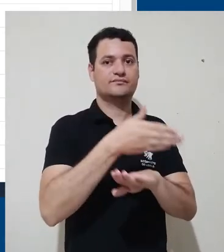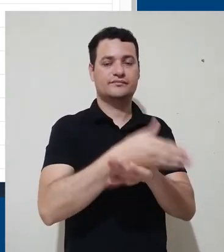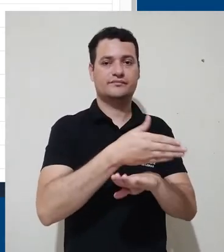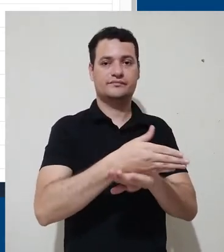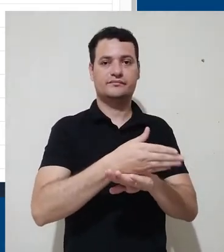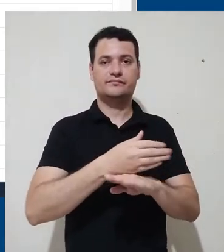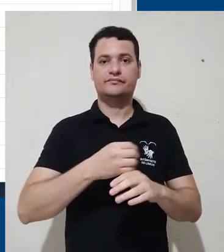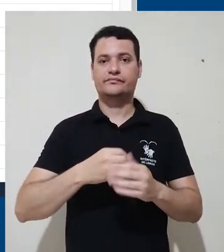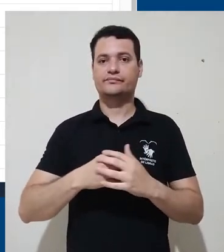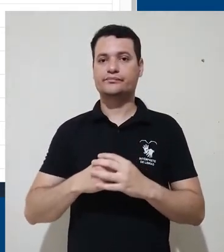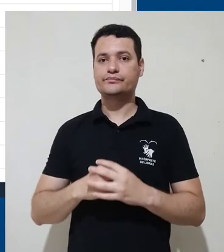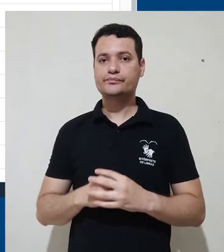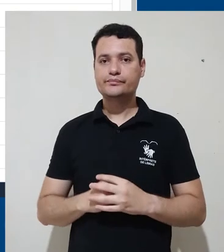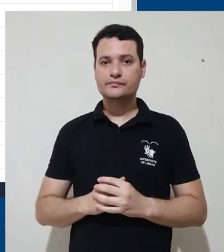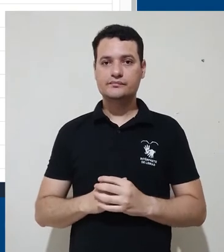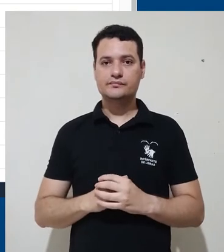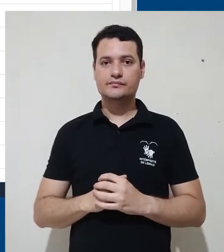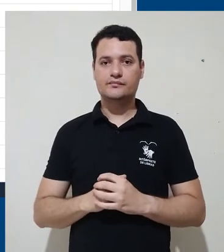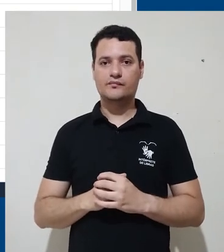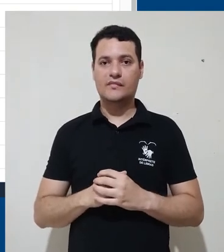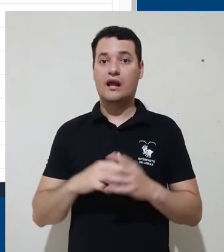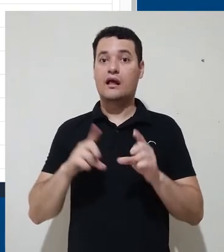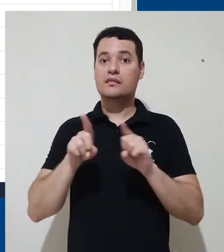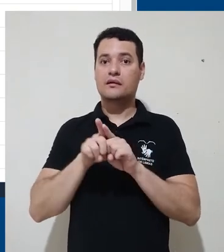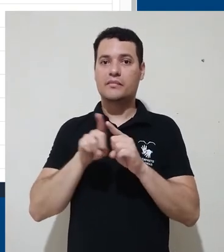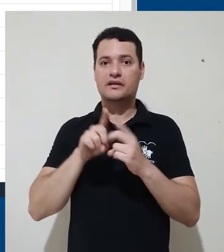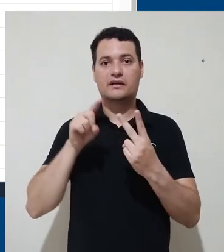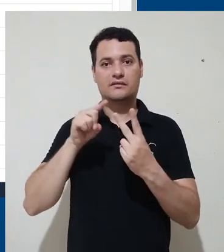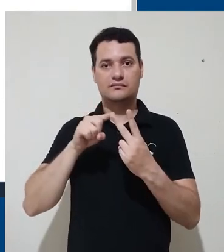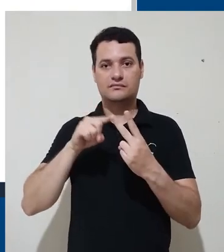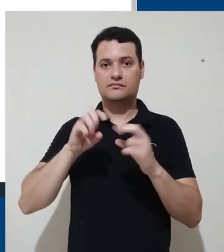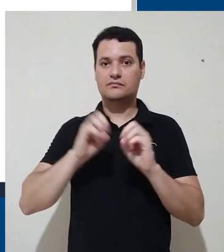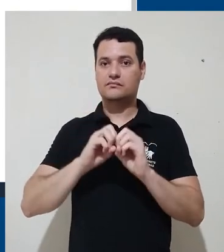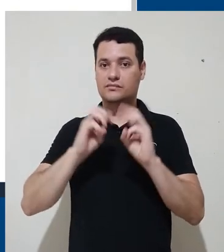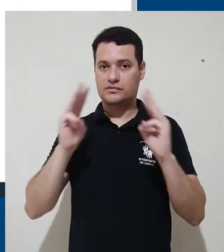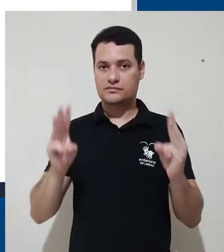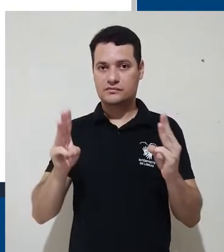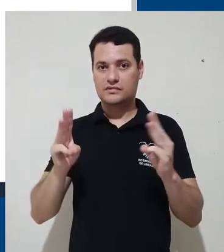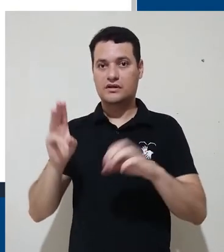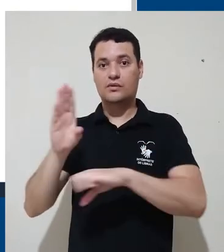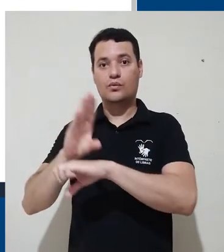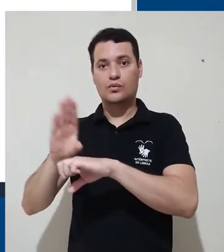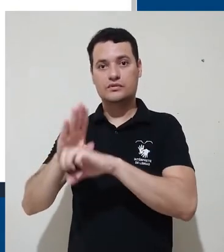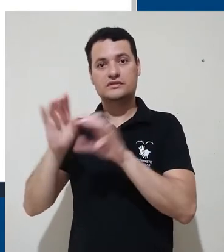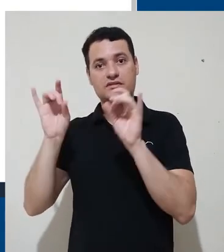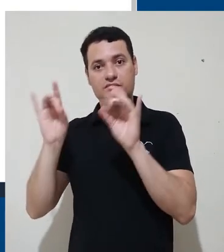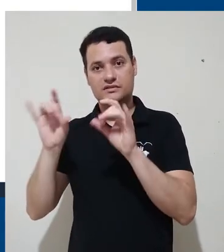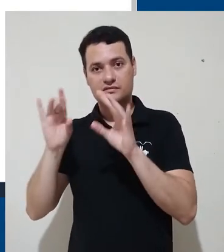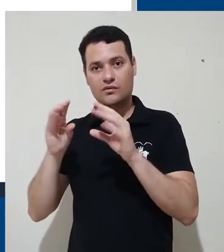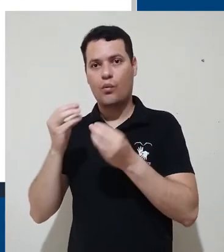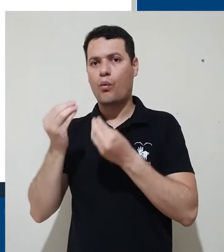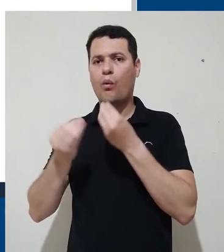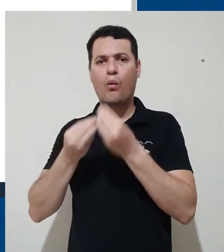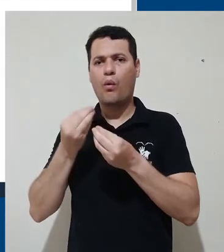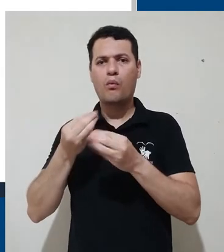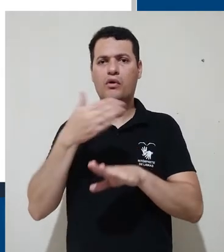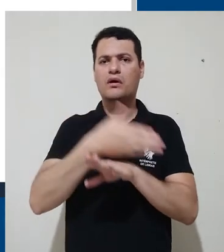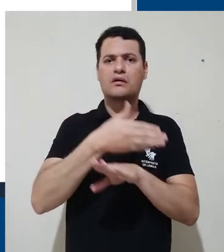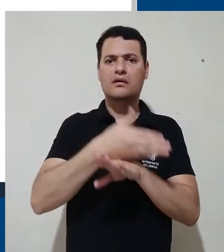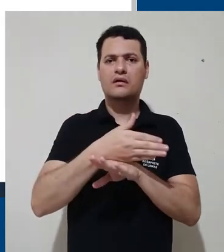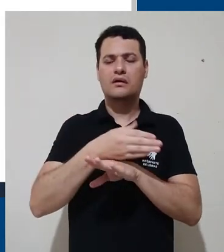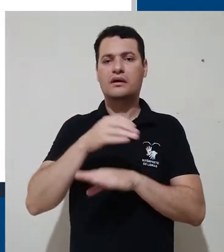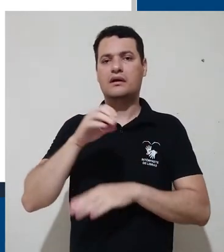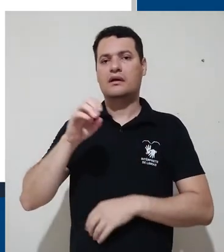é possível entrar nessa plataforma e fazer acesso aos cursos. Também temos a plataforma de especialização, que pode ser